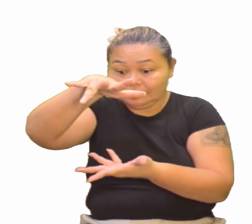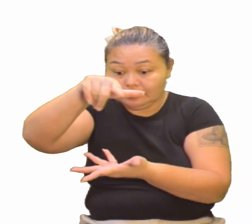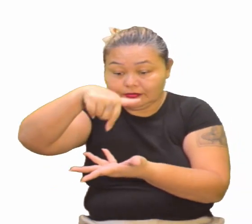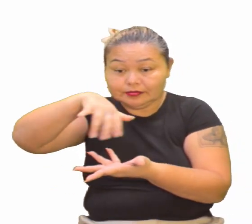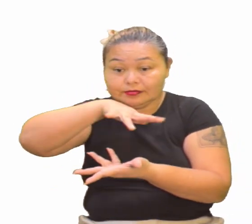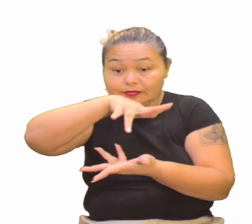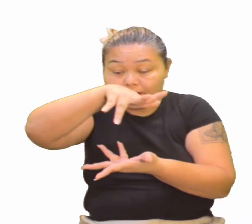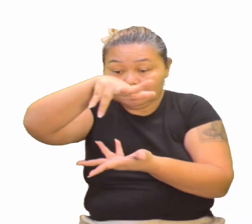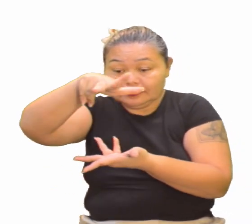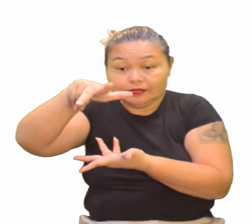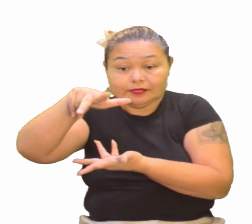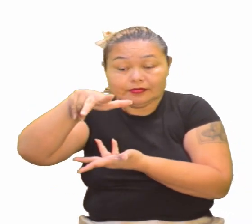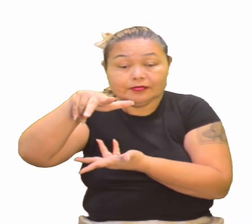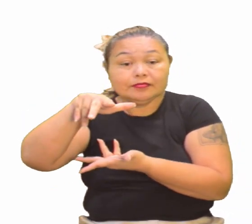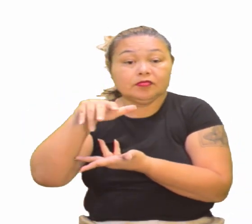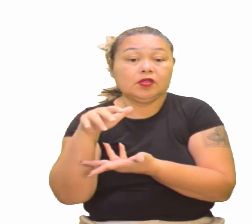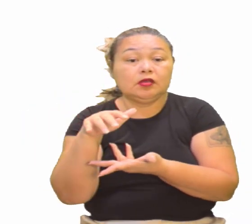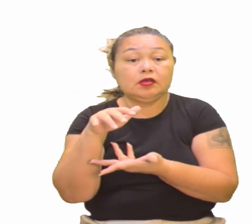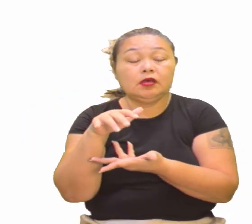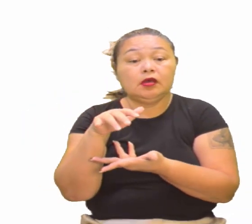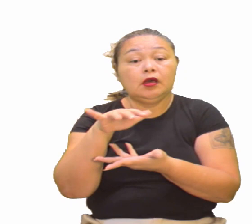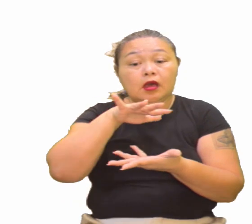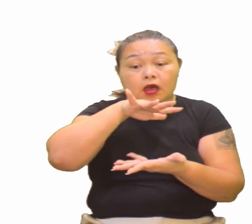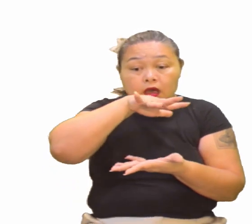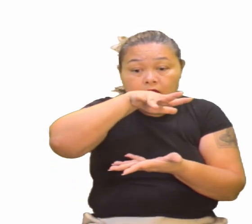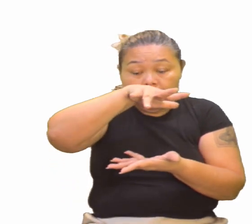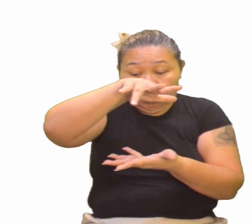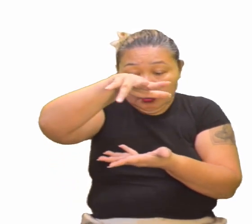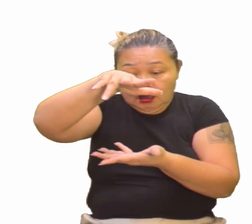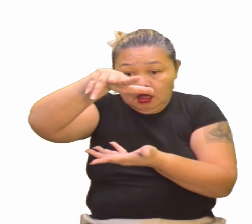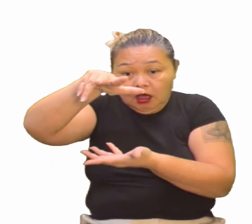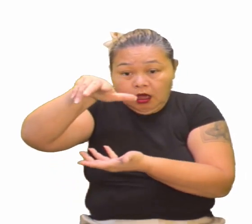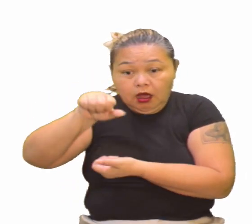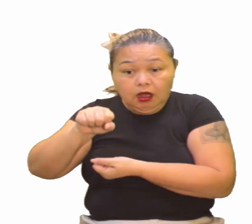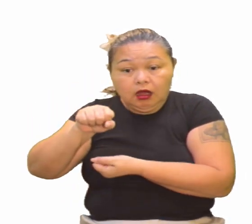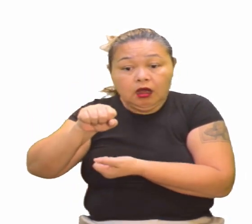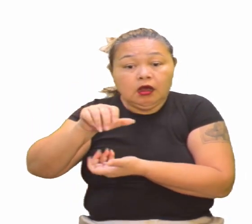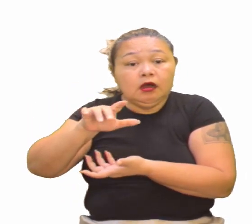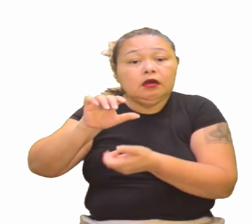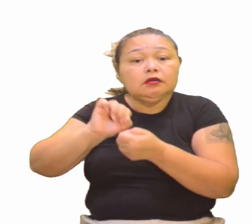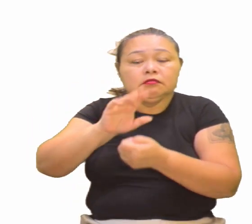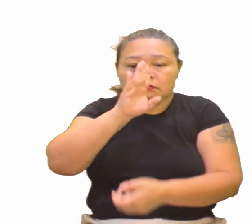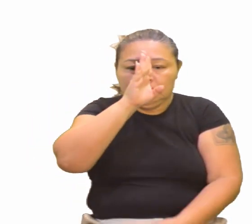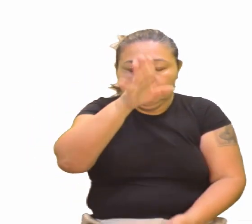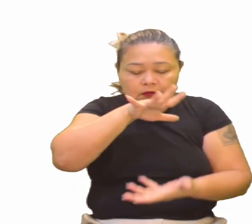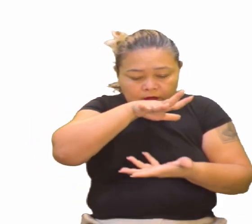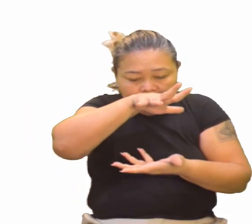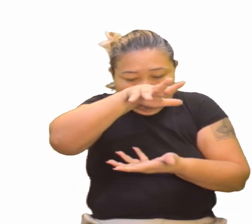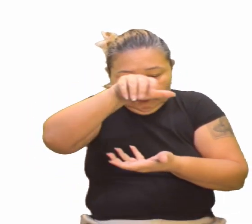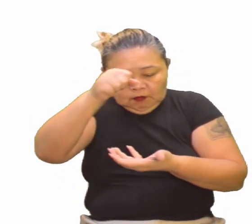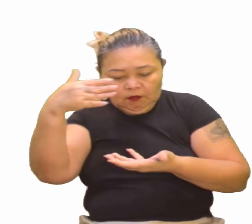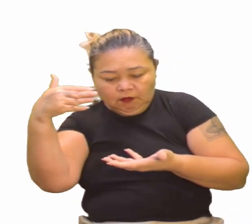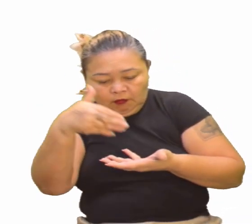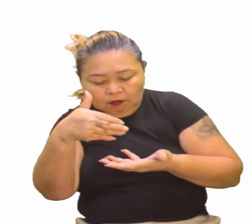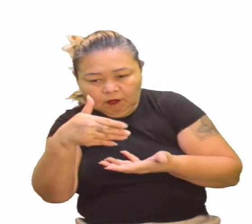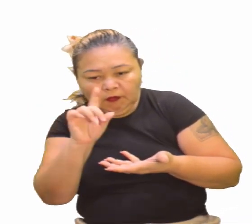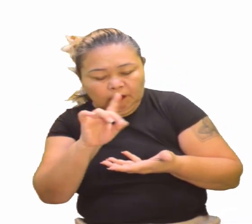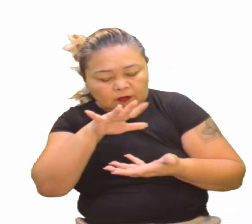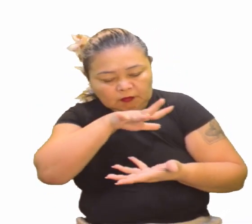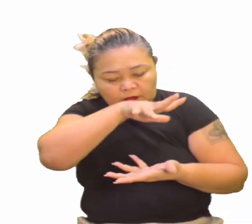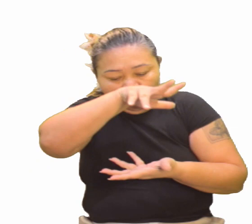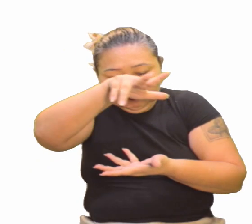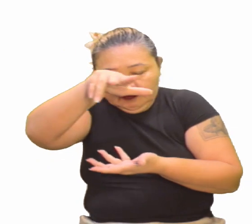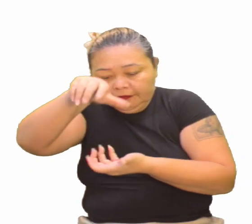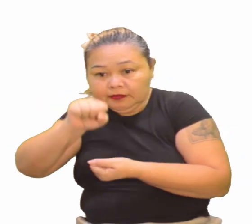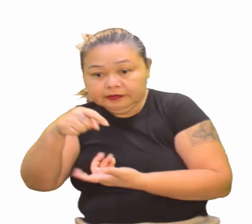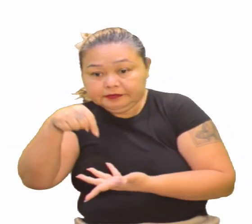vocês vão ver lá no âmbito, componente, coletiva a geografia. E centro, bem fácil, certo? A Terra é